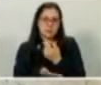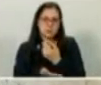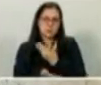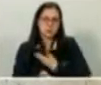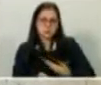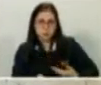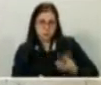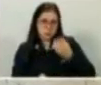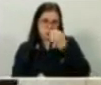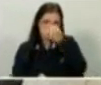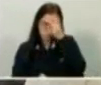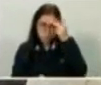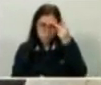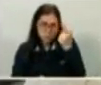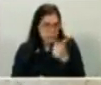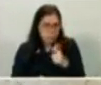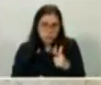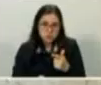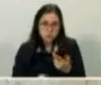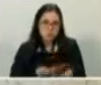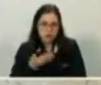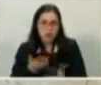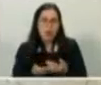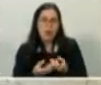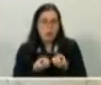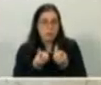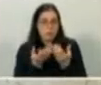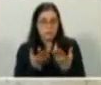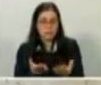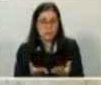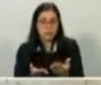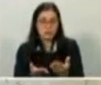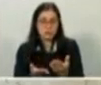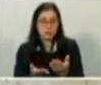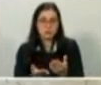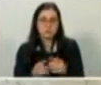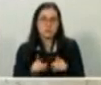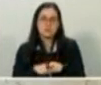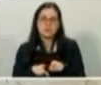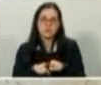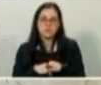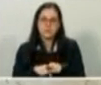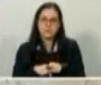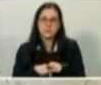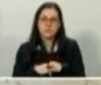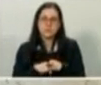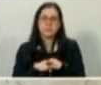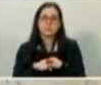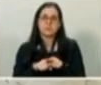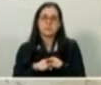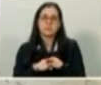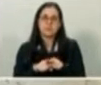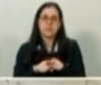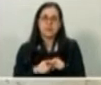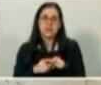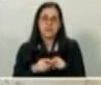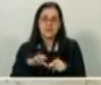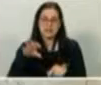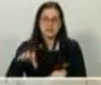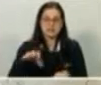municipal para tratamento da psoríase. E mais, três centros especializados em fototerapia,